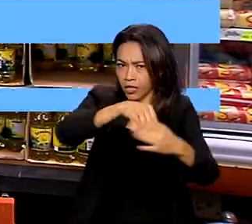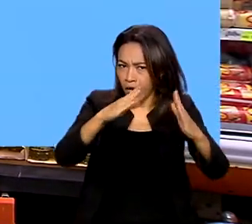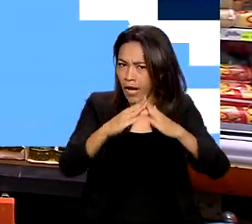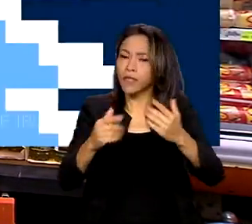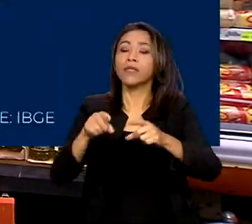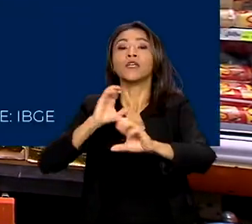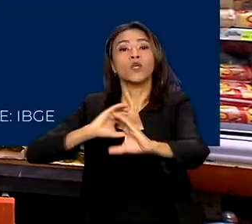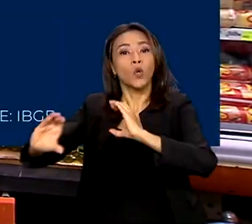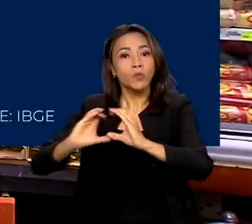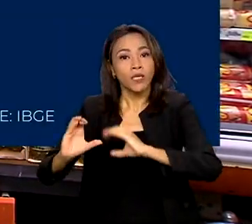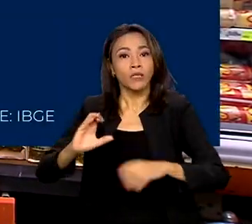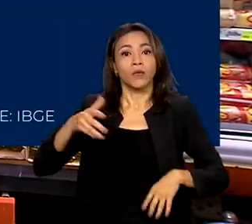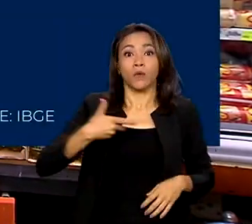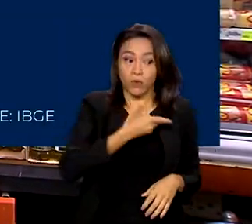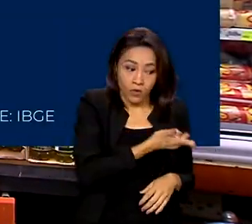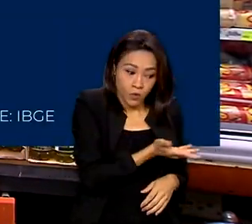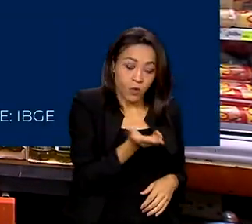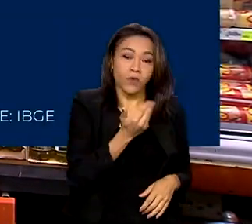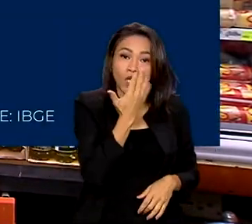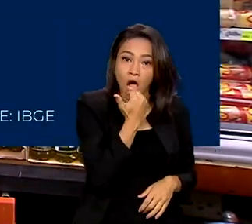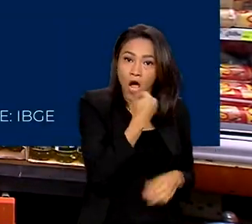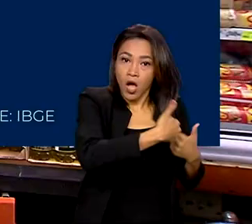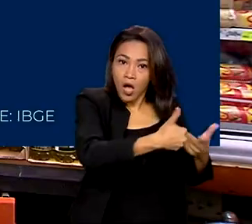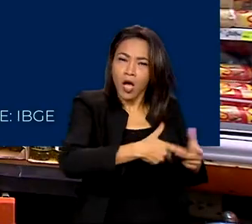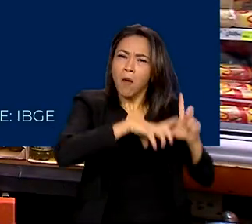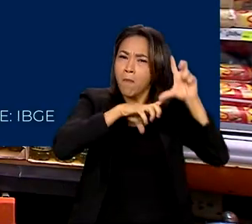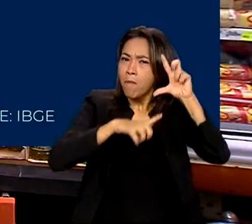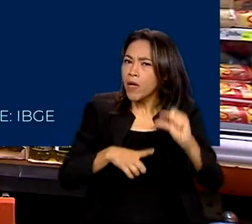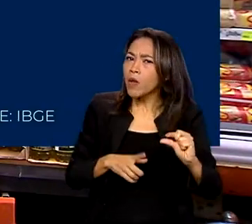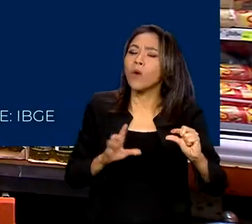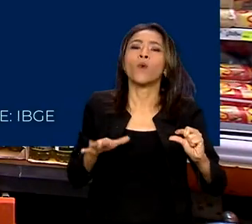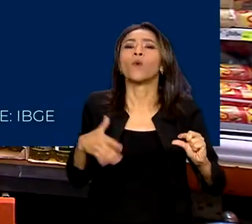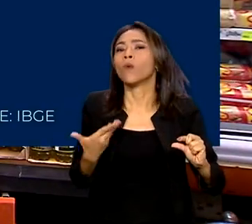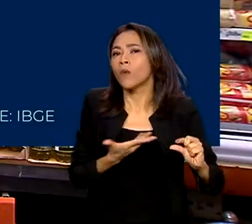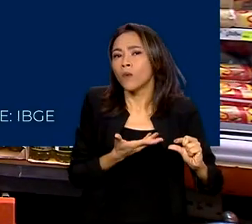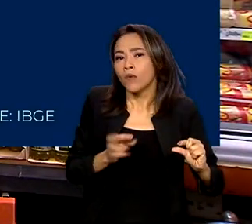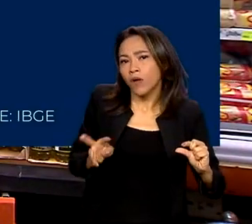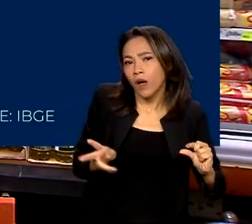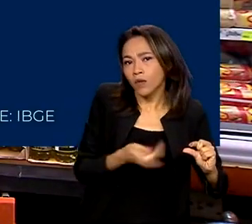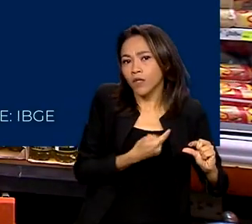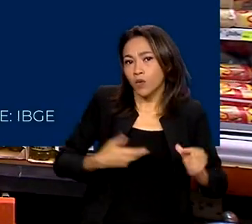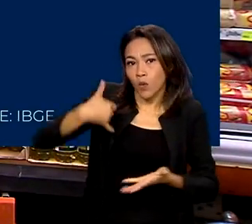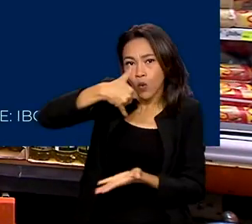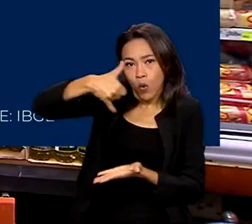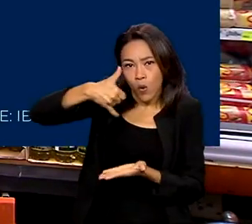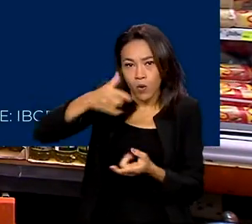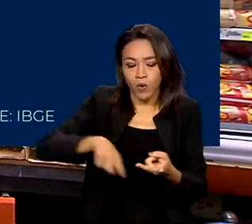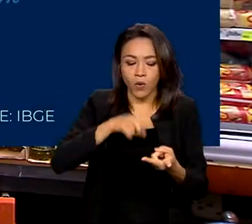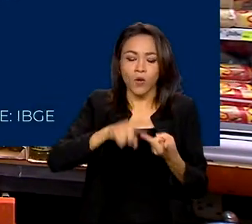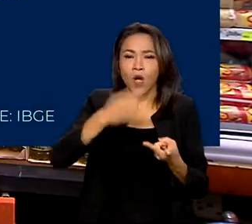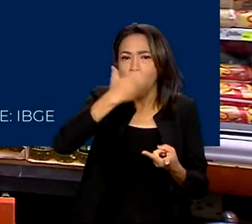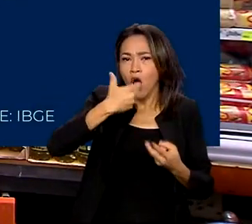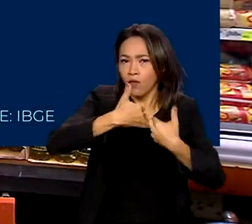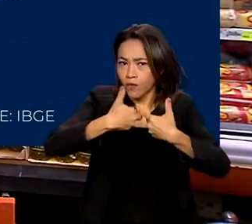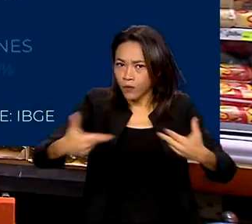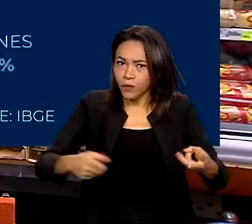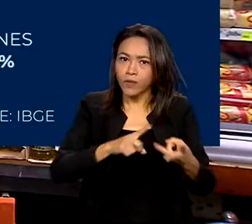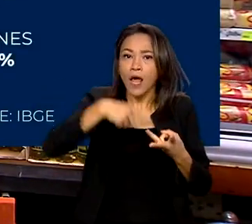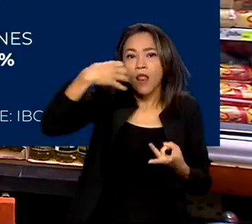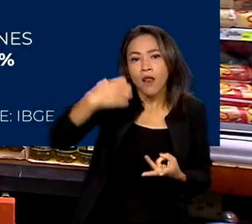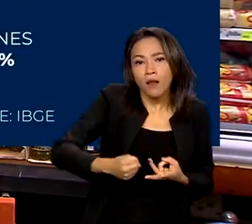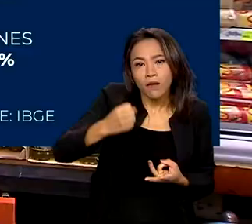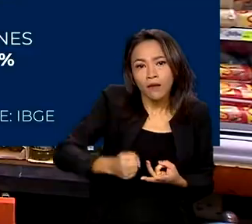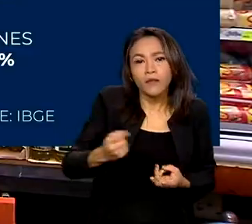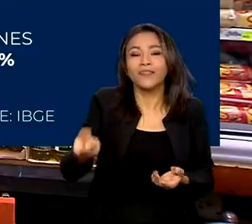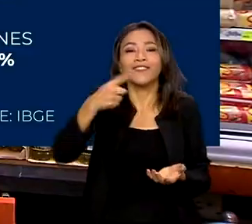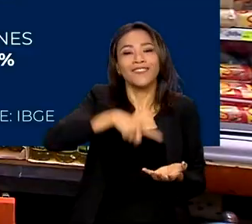No caso dos alimentos, as maiores quedas ficaram por conta do óleo de soja, frutas, leite longa